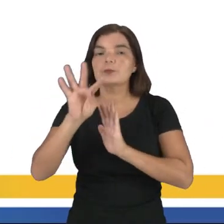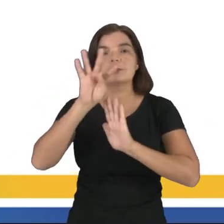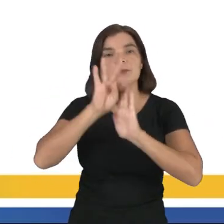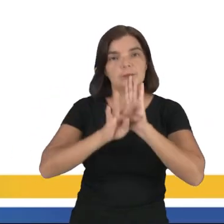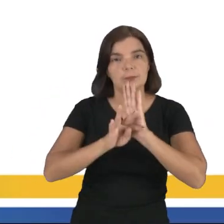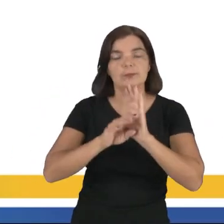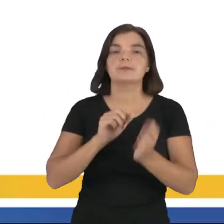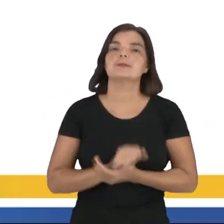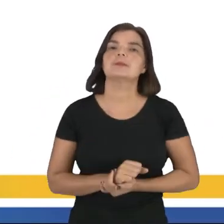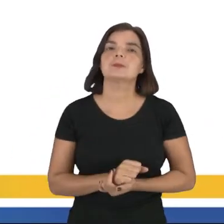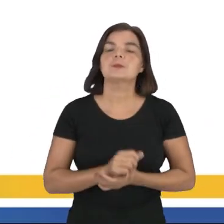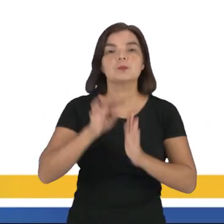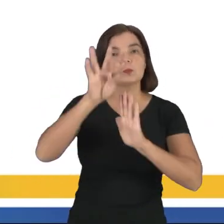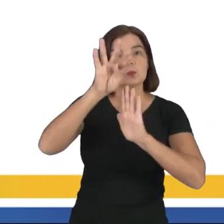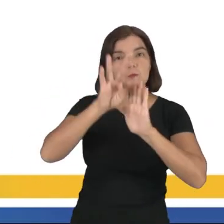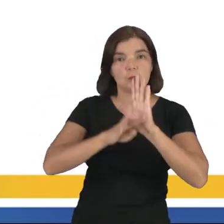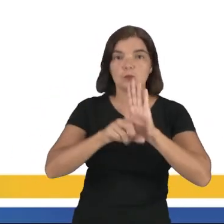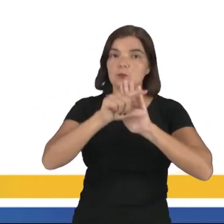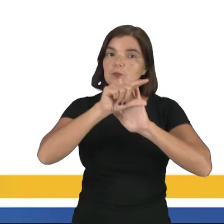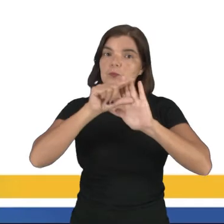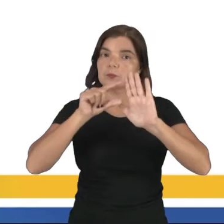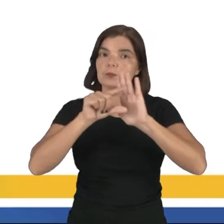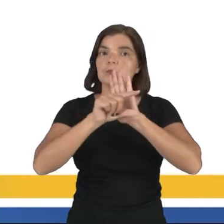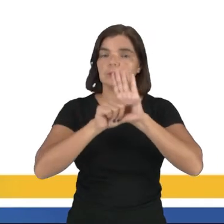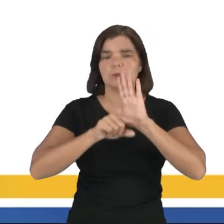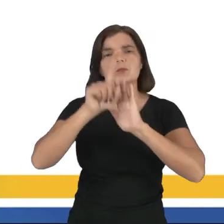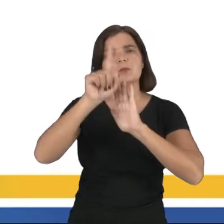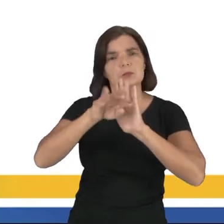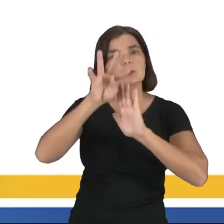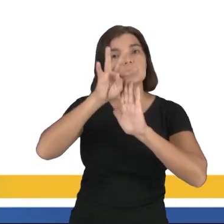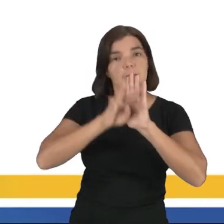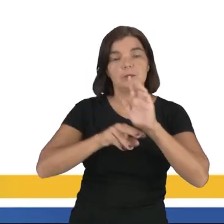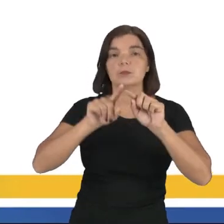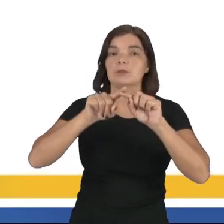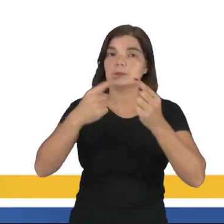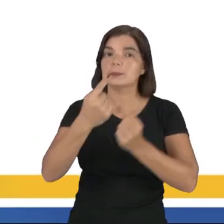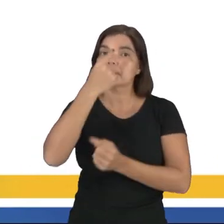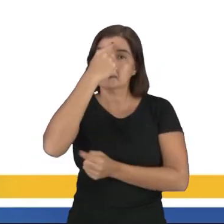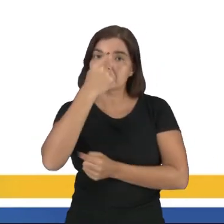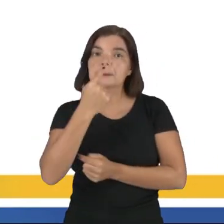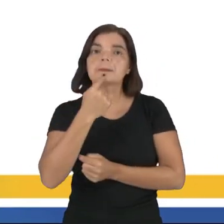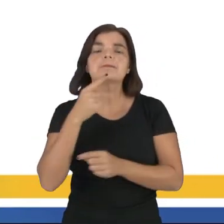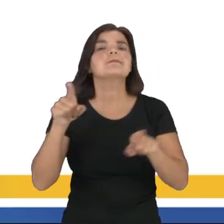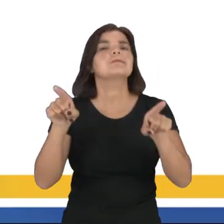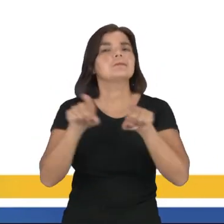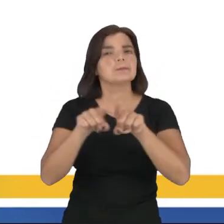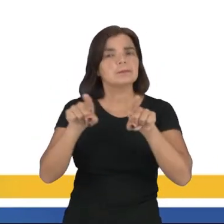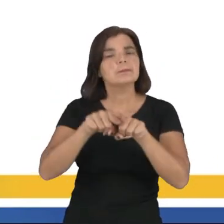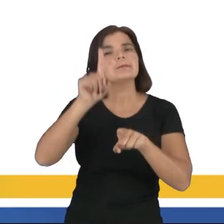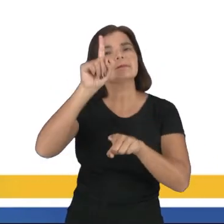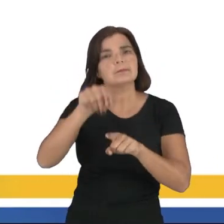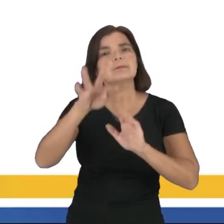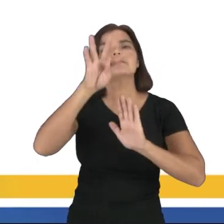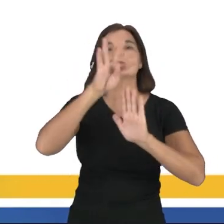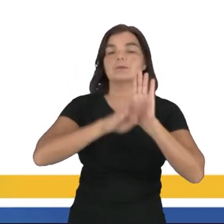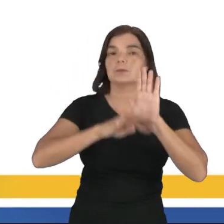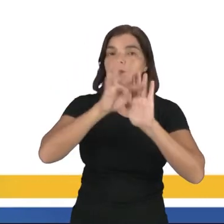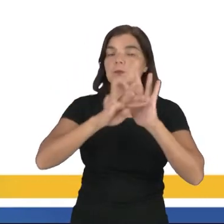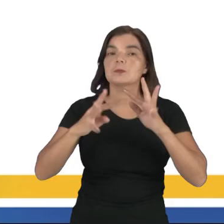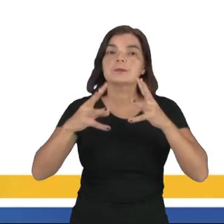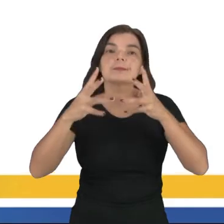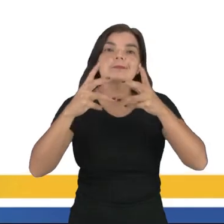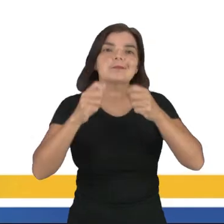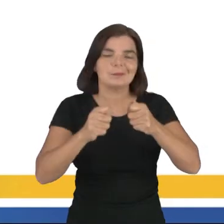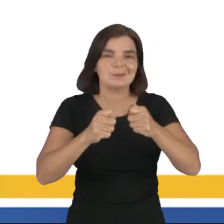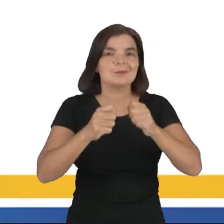texto. O texto em parágrafos é um texto, porém, uma imagem também é considerada um texto. Texto é